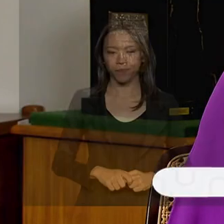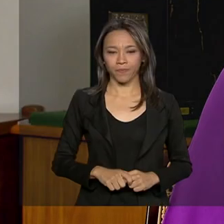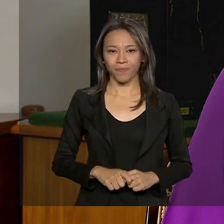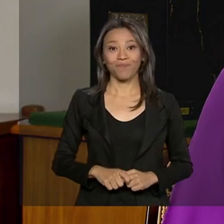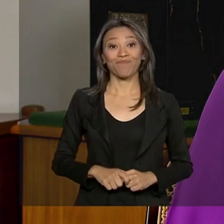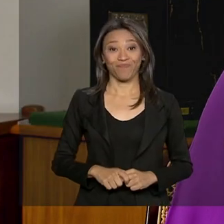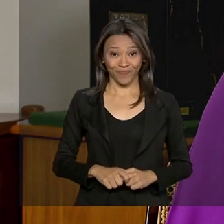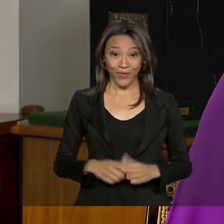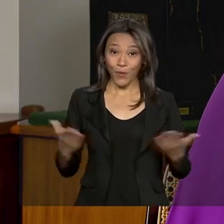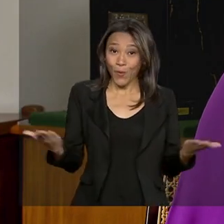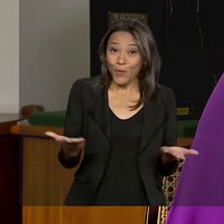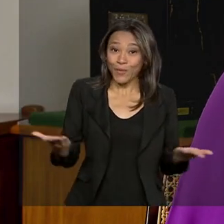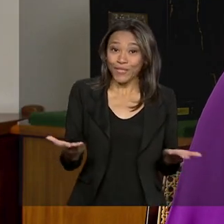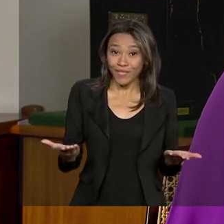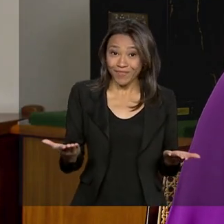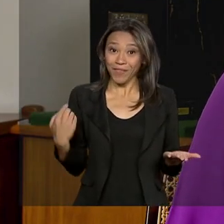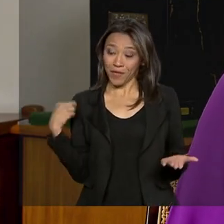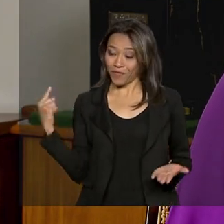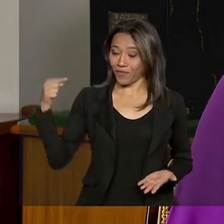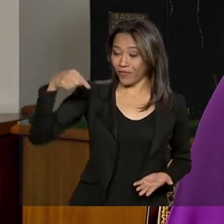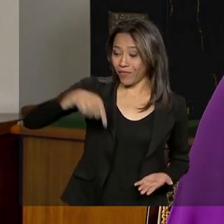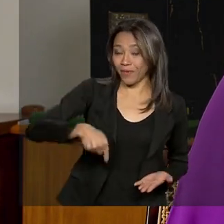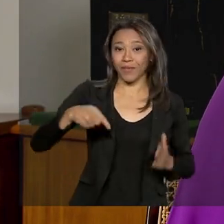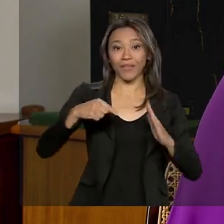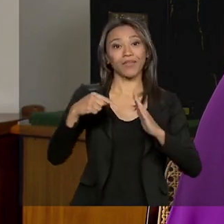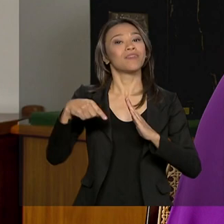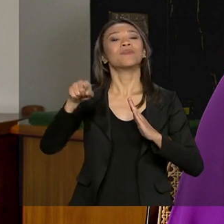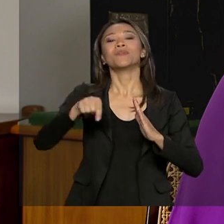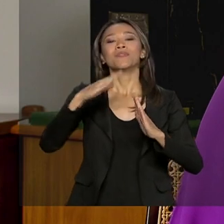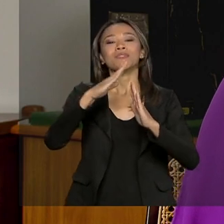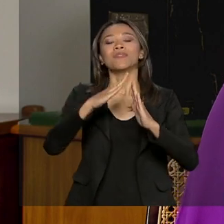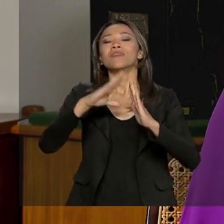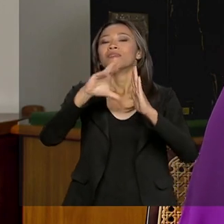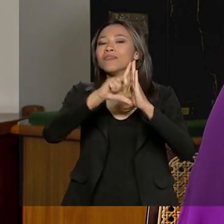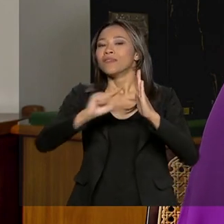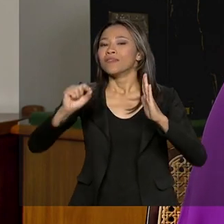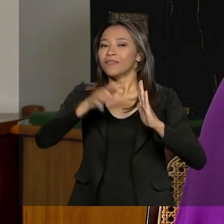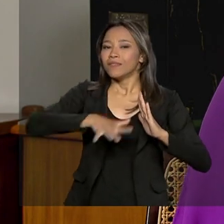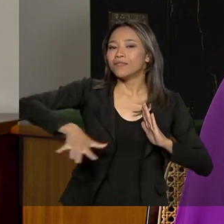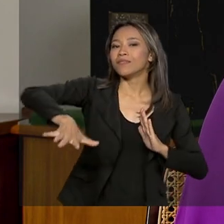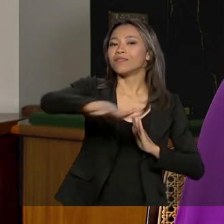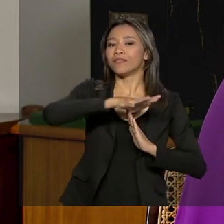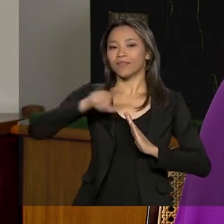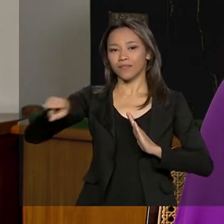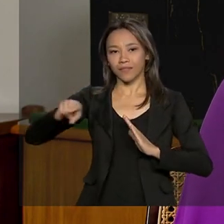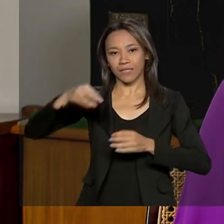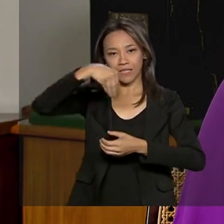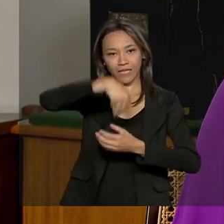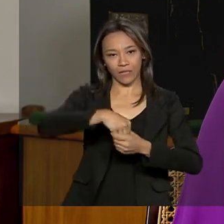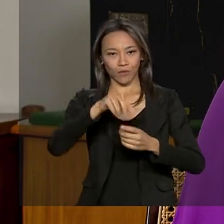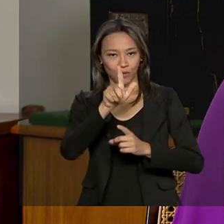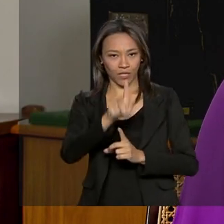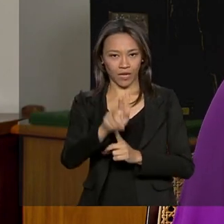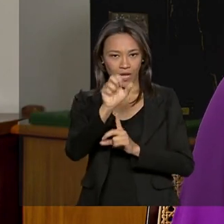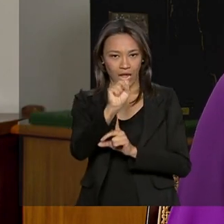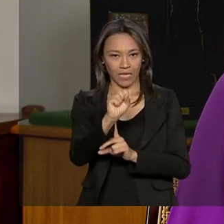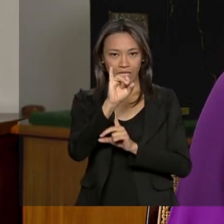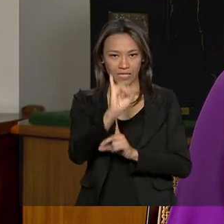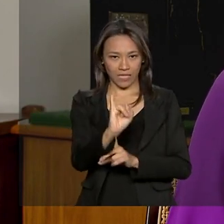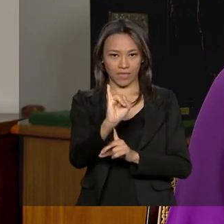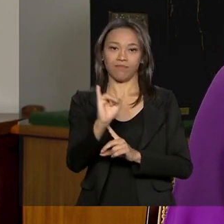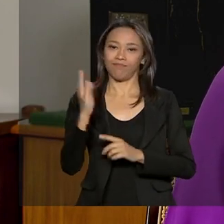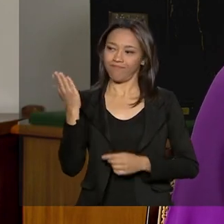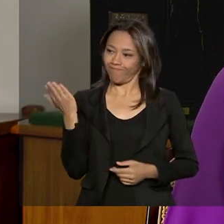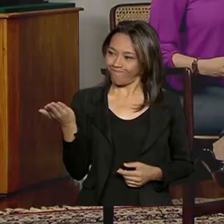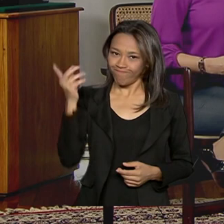O Impressões de hoje veio para o Palácio do Planalto, no gabinete do ministro de Segurança Institucional da Presidência da República, o